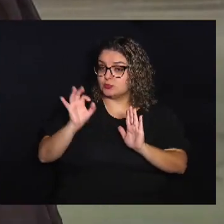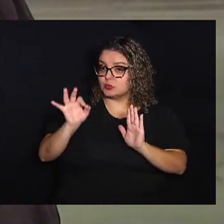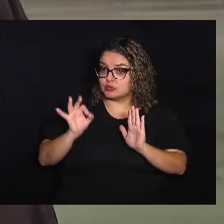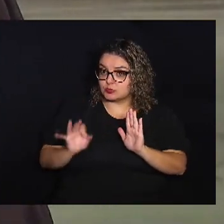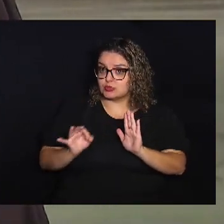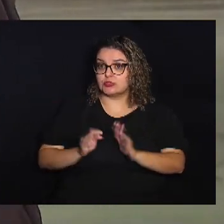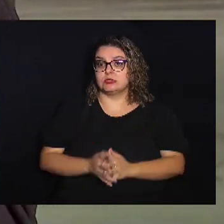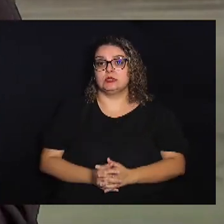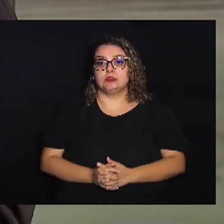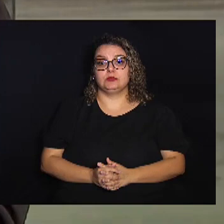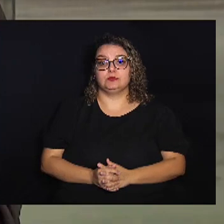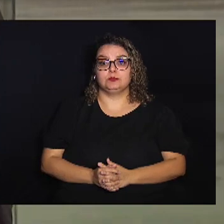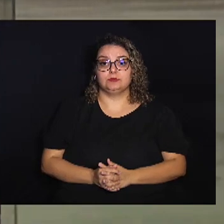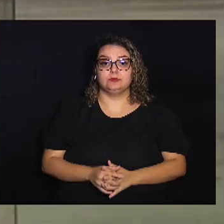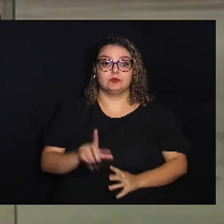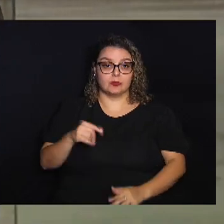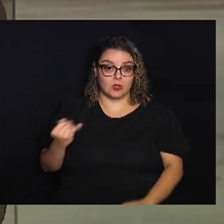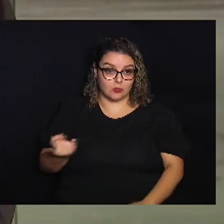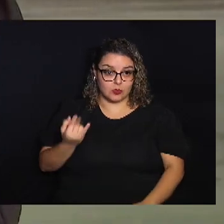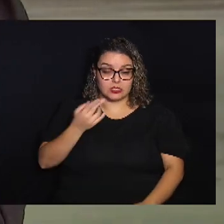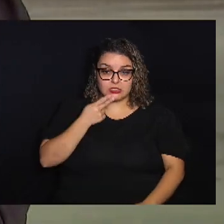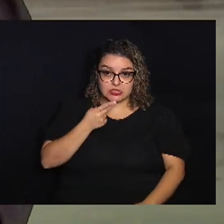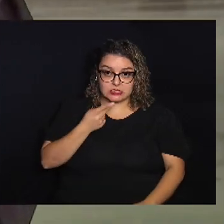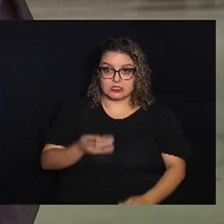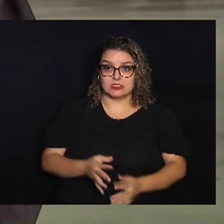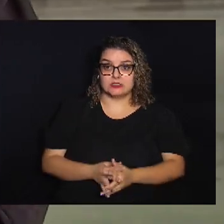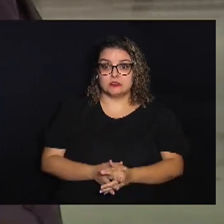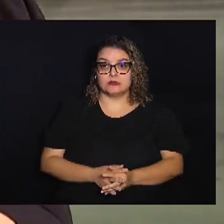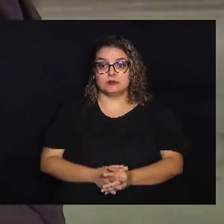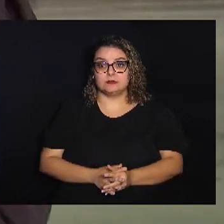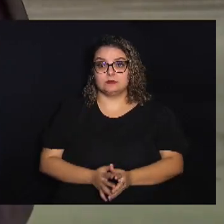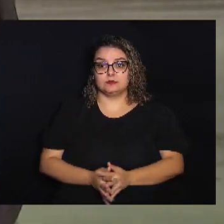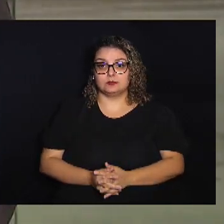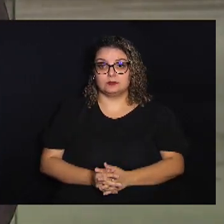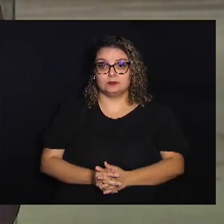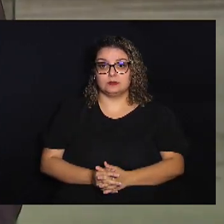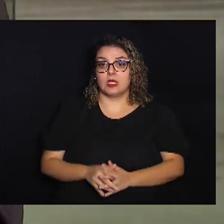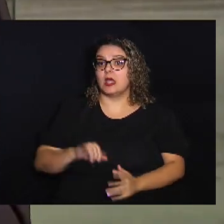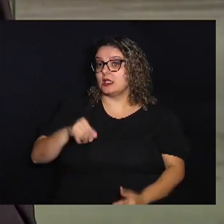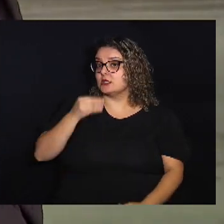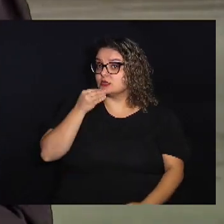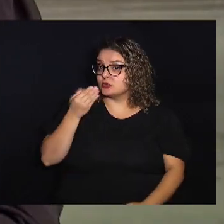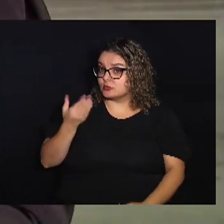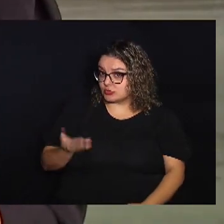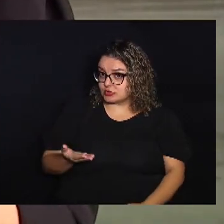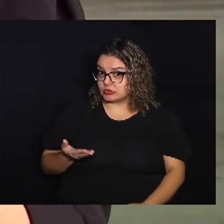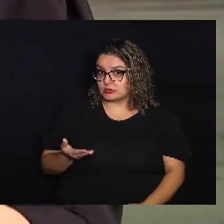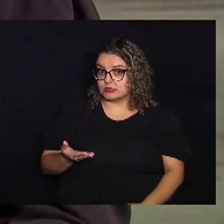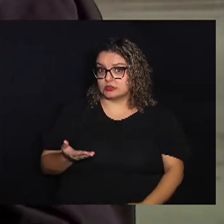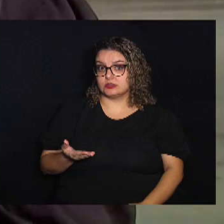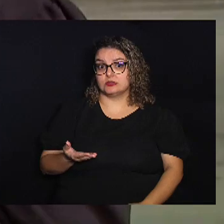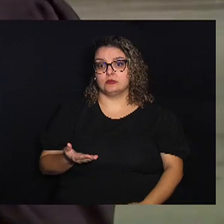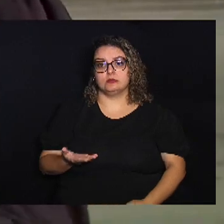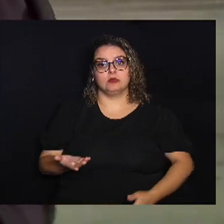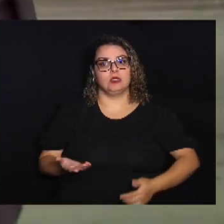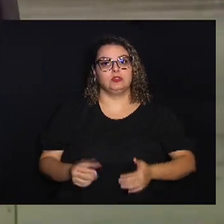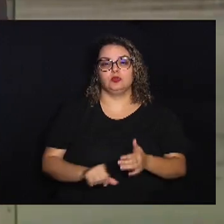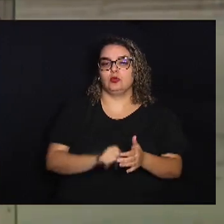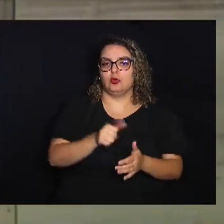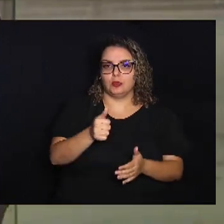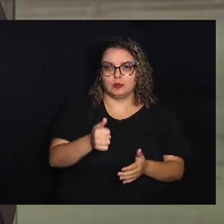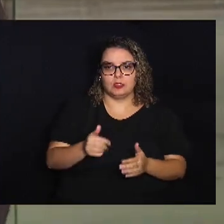é importante dizer que essa oportunidade ela vai desde o primeiro